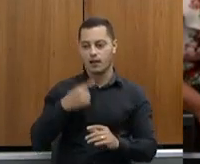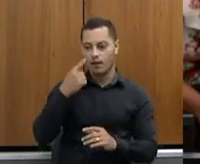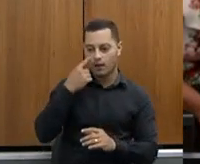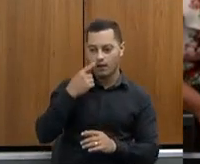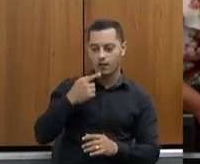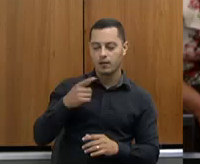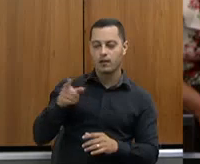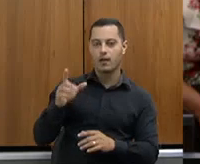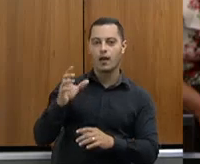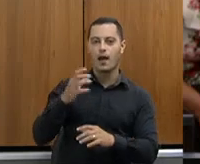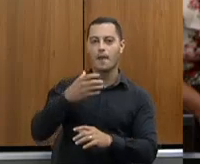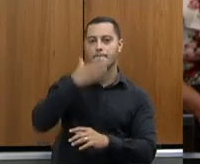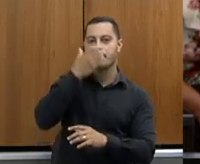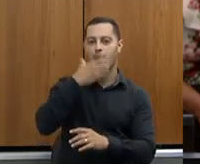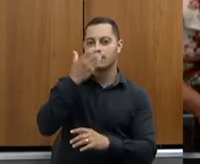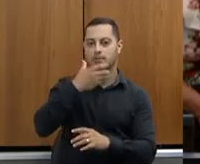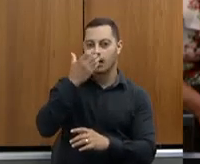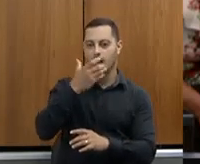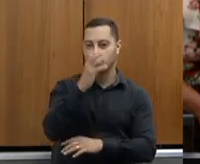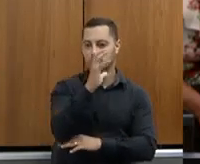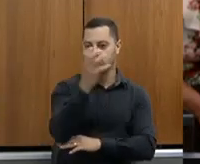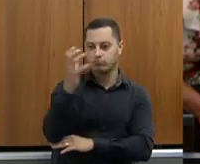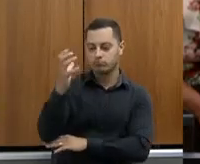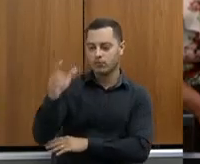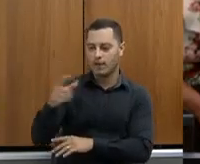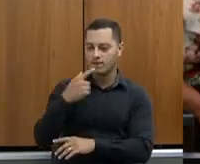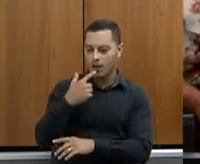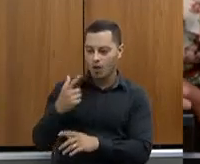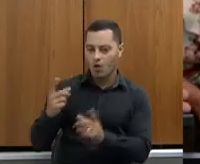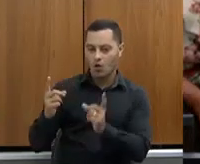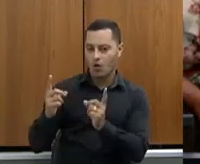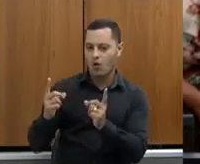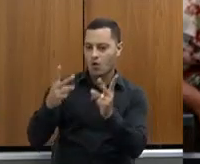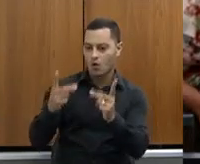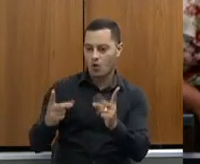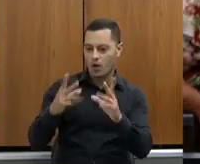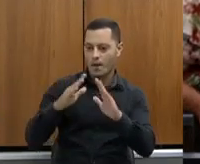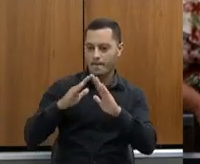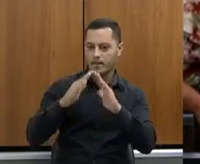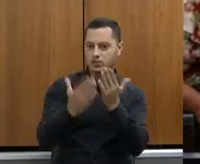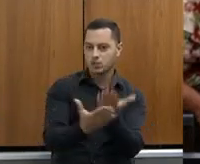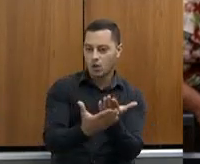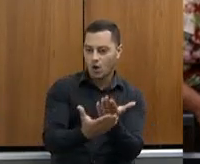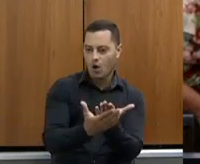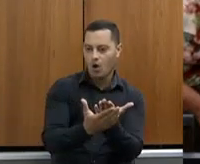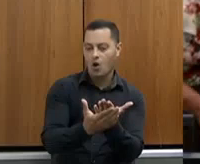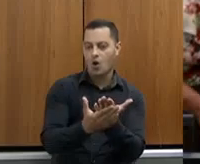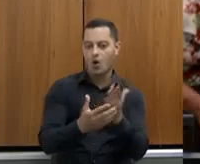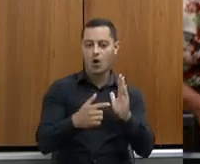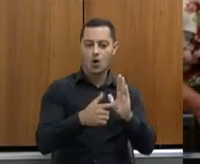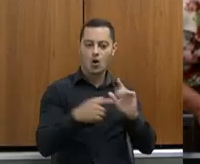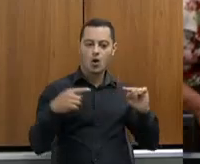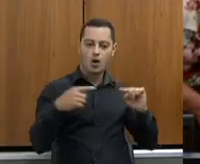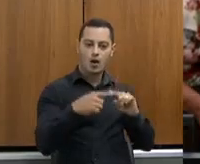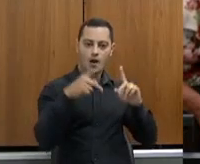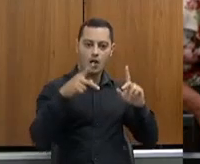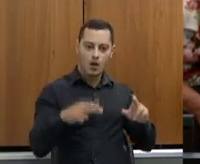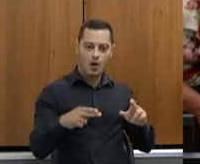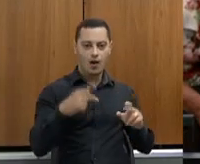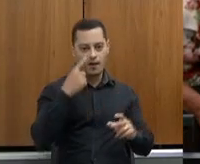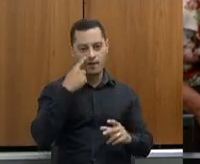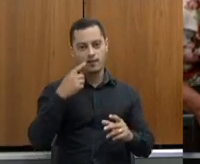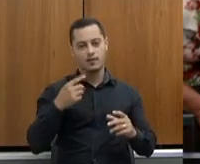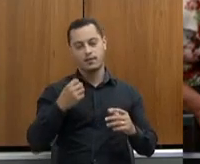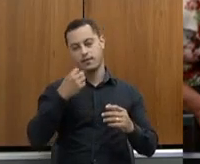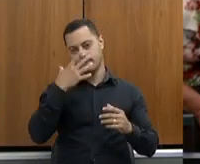Barbacena, falando que estava comercializando maçã para a merenda escolar, você vê que a coisa está começando a rodar. Bom, pode